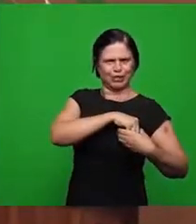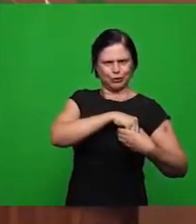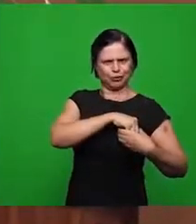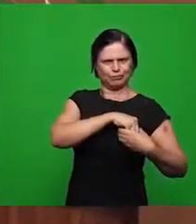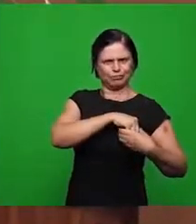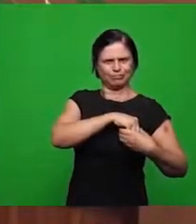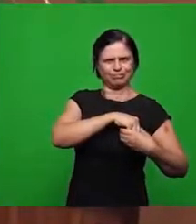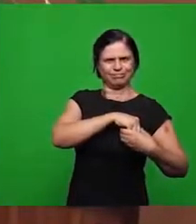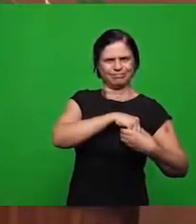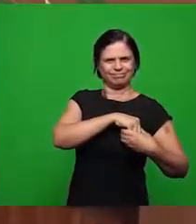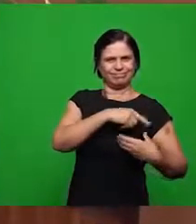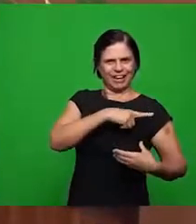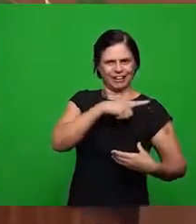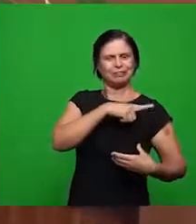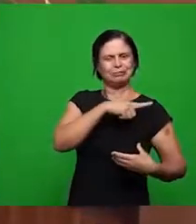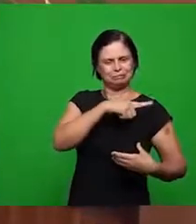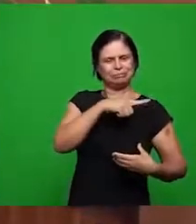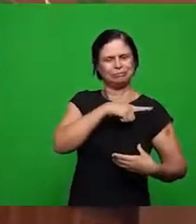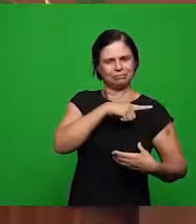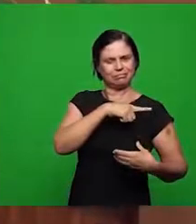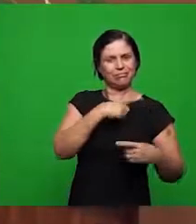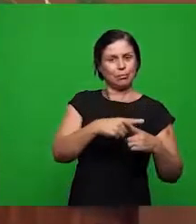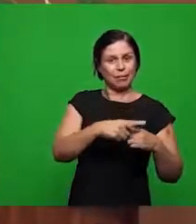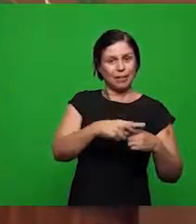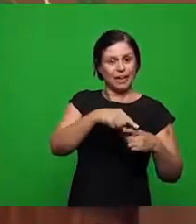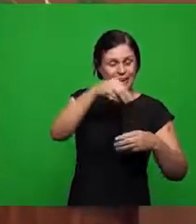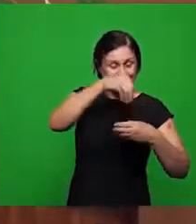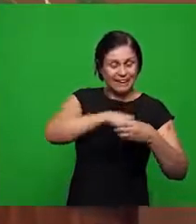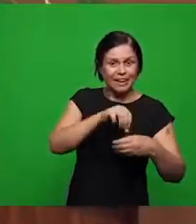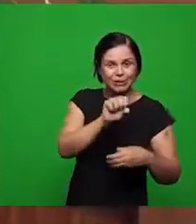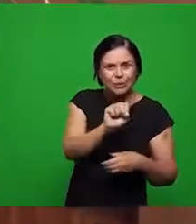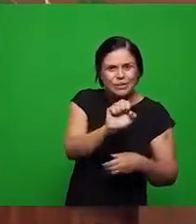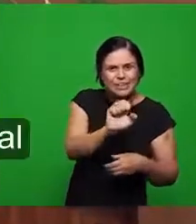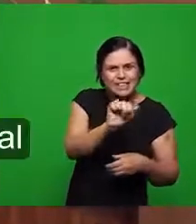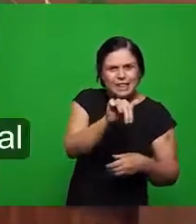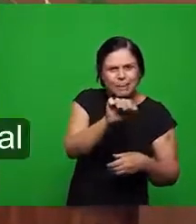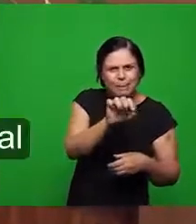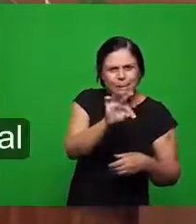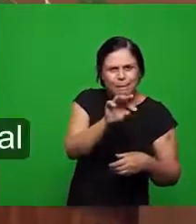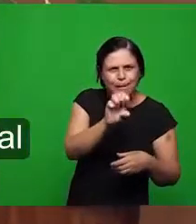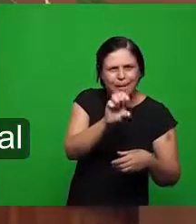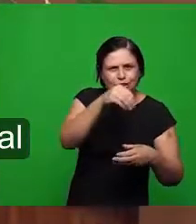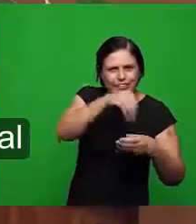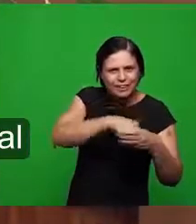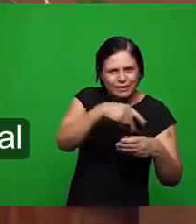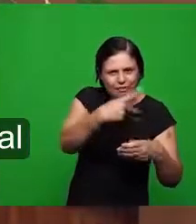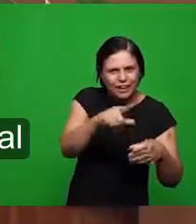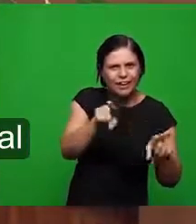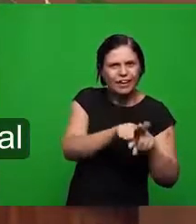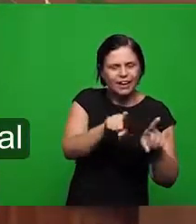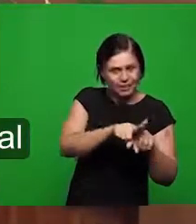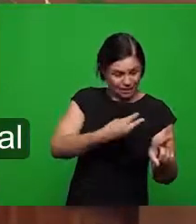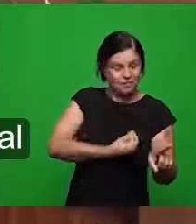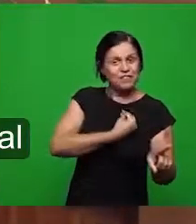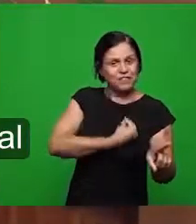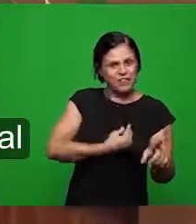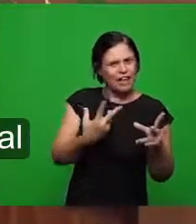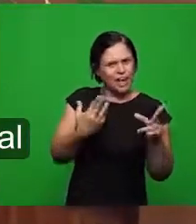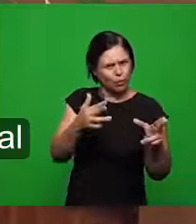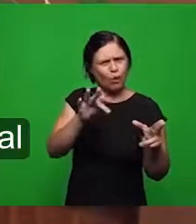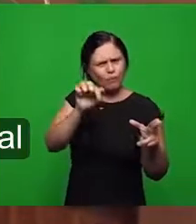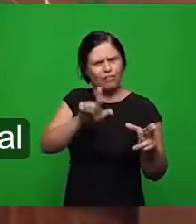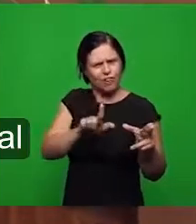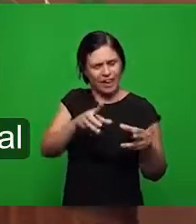em si ela tem uma vida intrínseca uma vida interior é como a fé a fé que tem vida